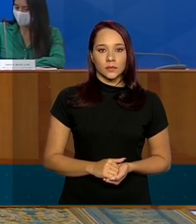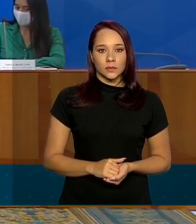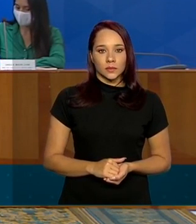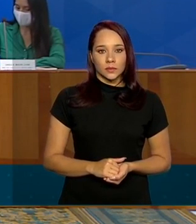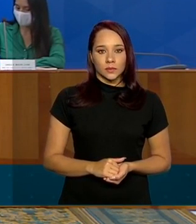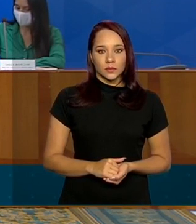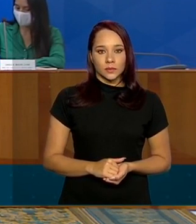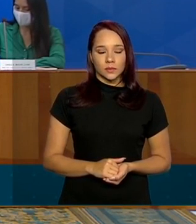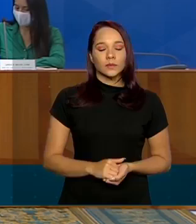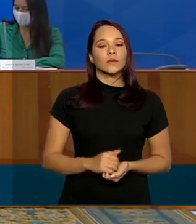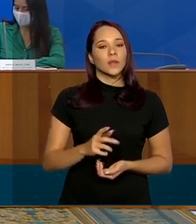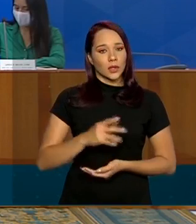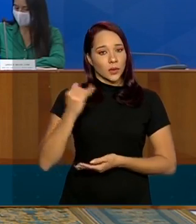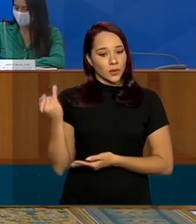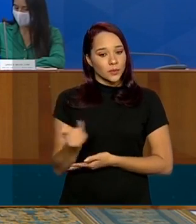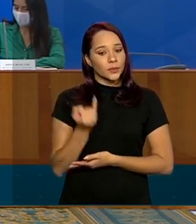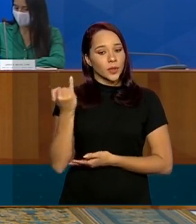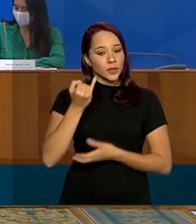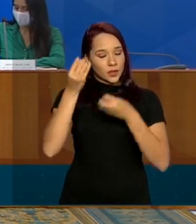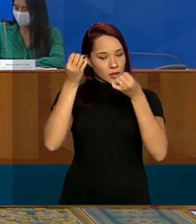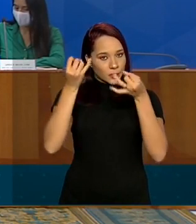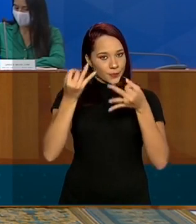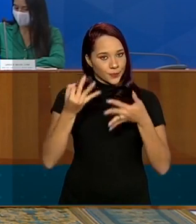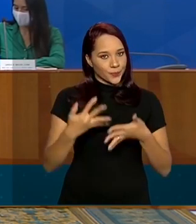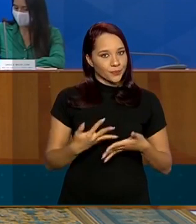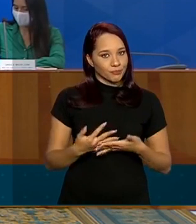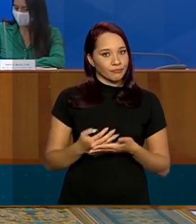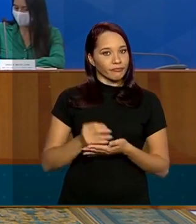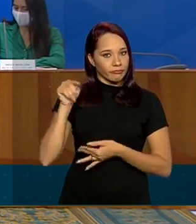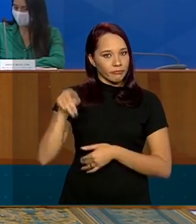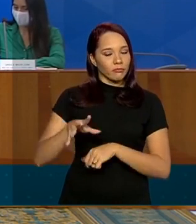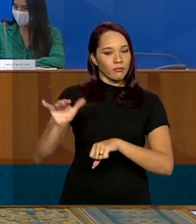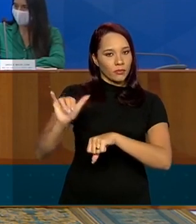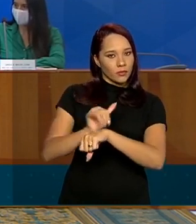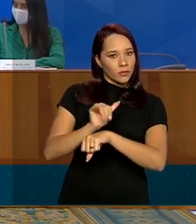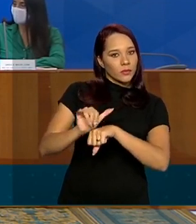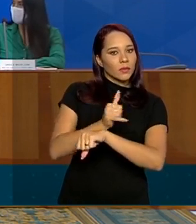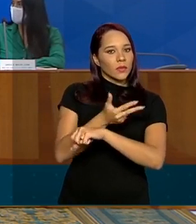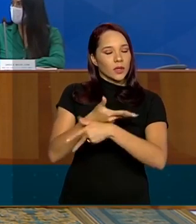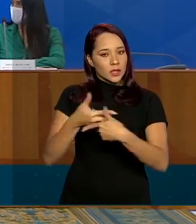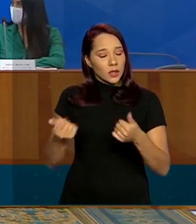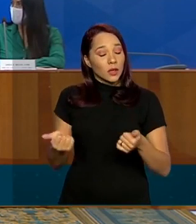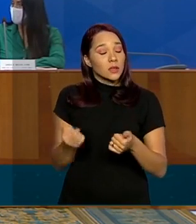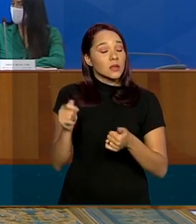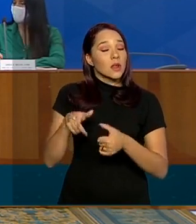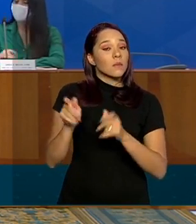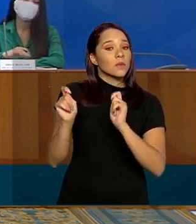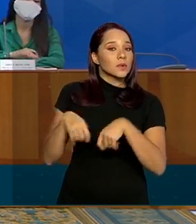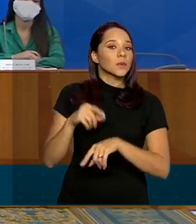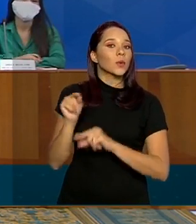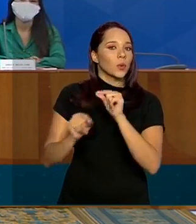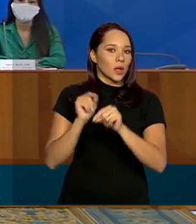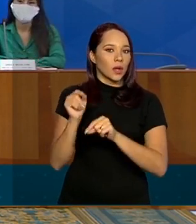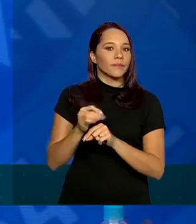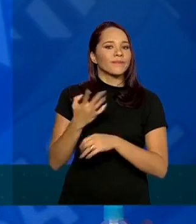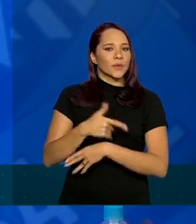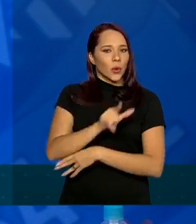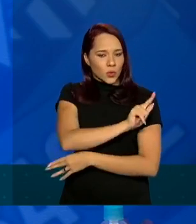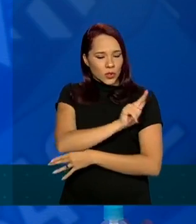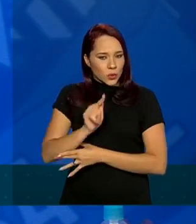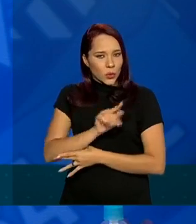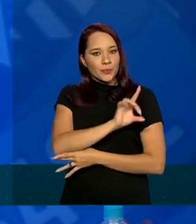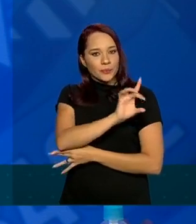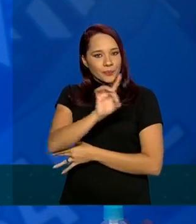É importante destacar que essa estratégia, ela vai possibilitar que os gestores